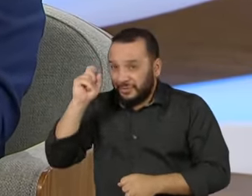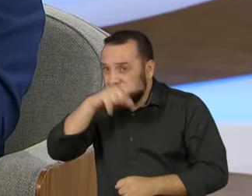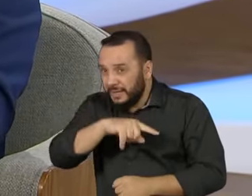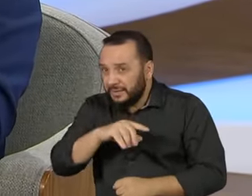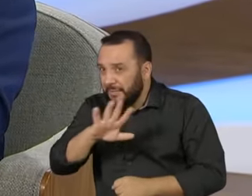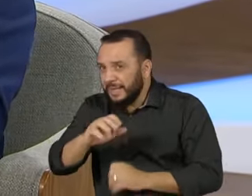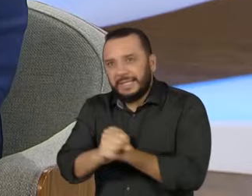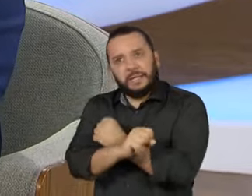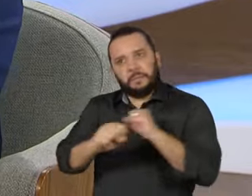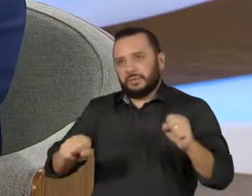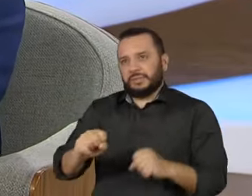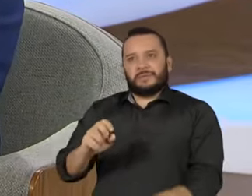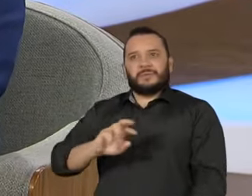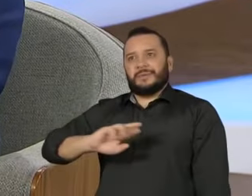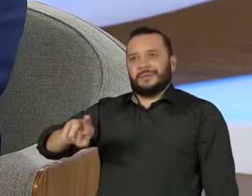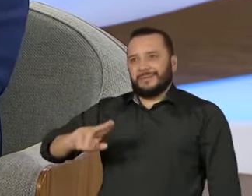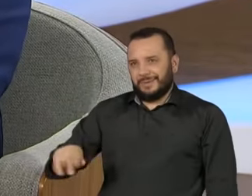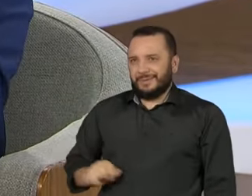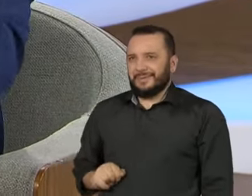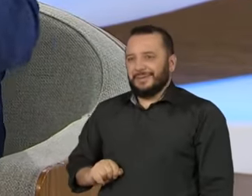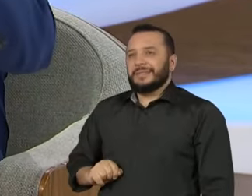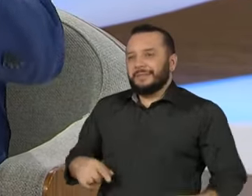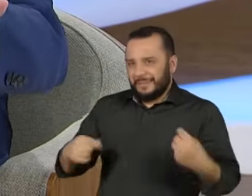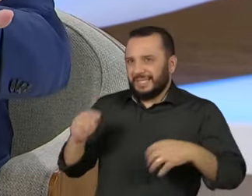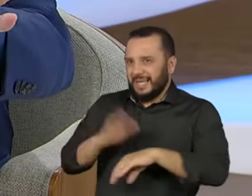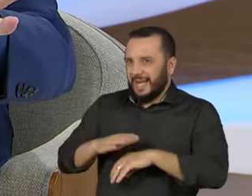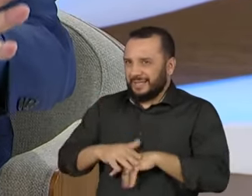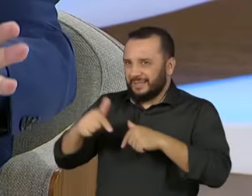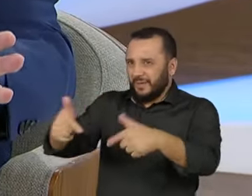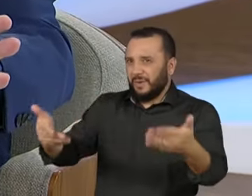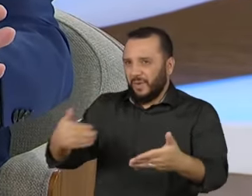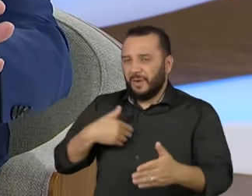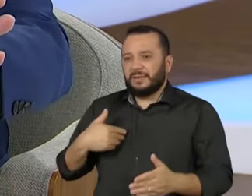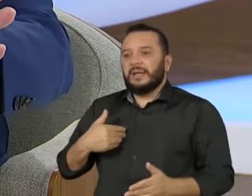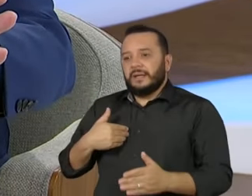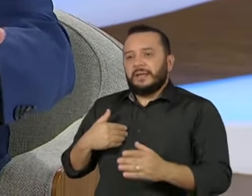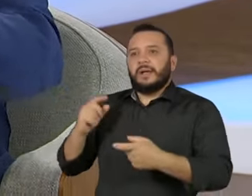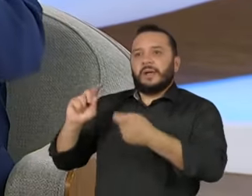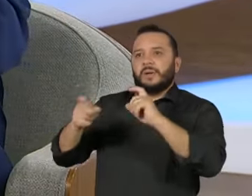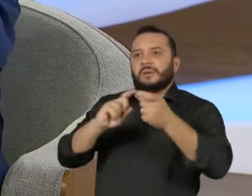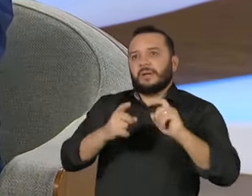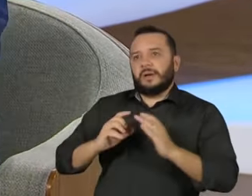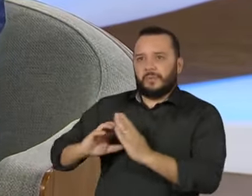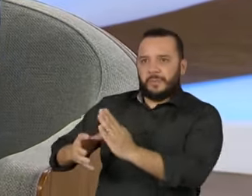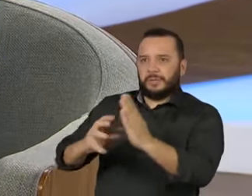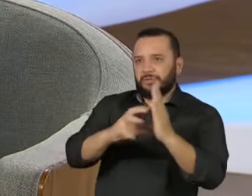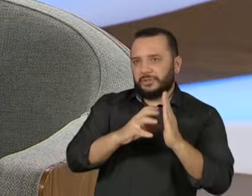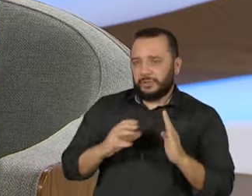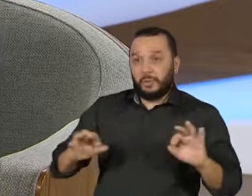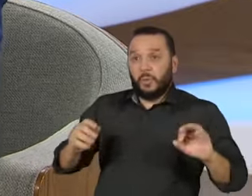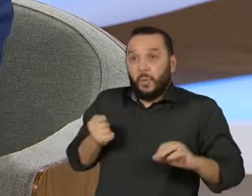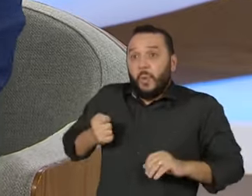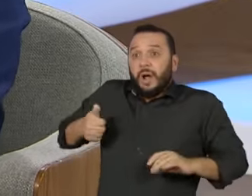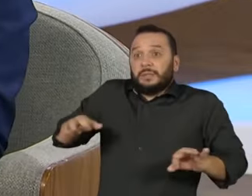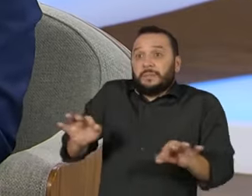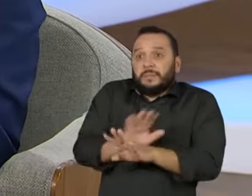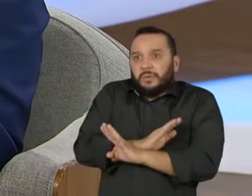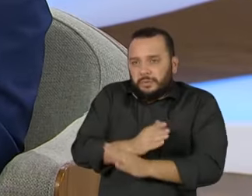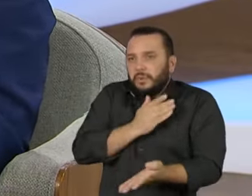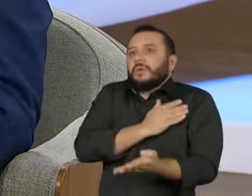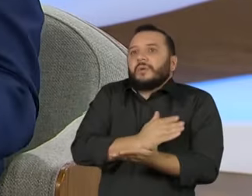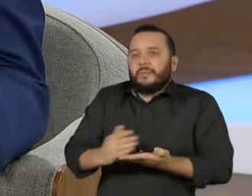E que esse jogo é jogado agora. As convenções estão terminando. Nós vamos começar com um processo real de campanha